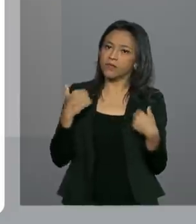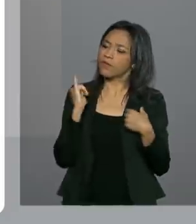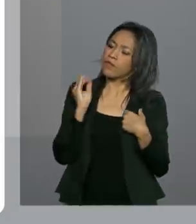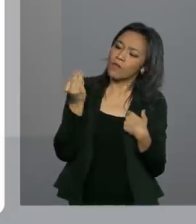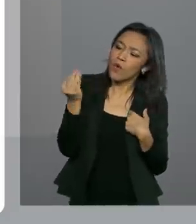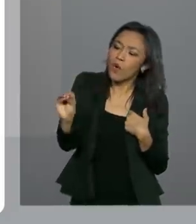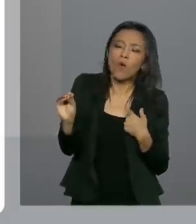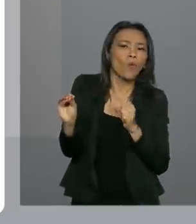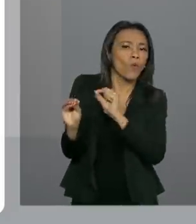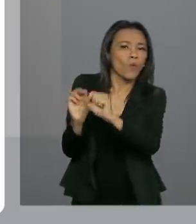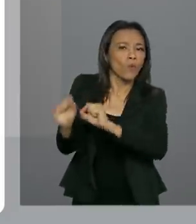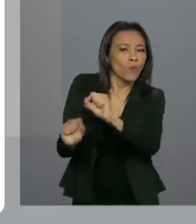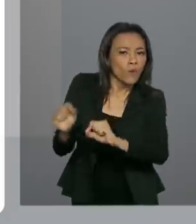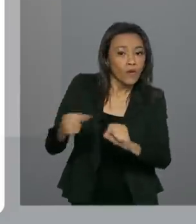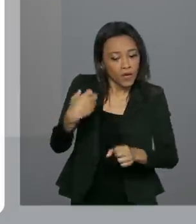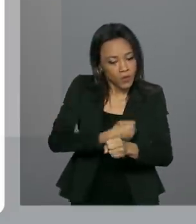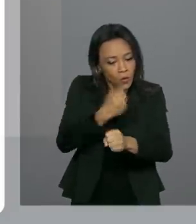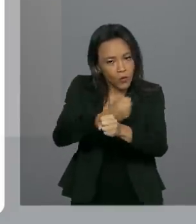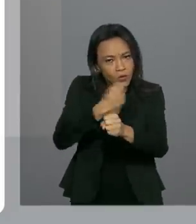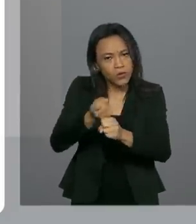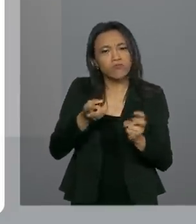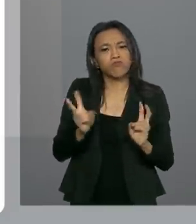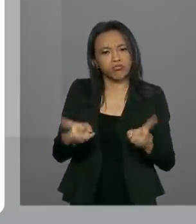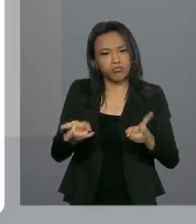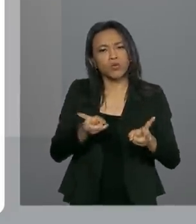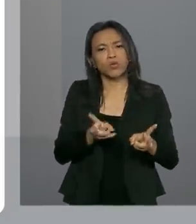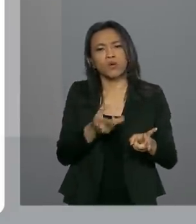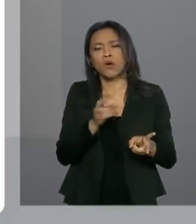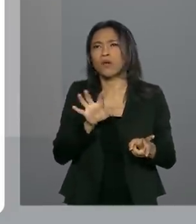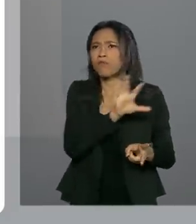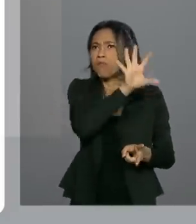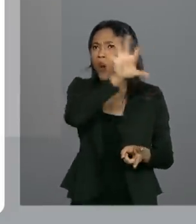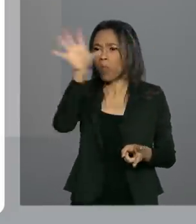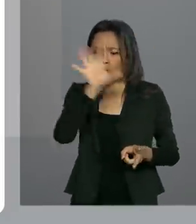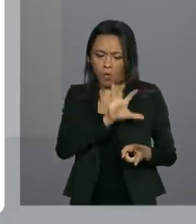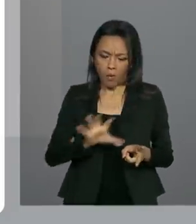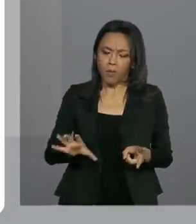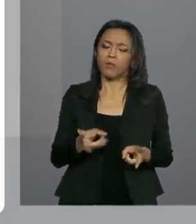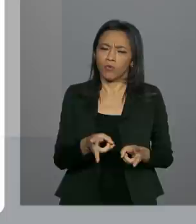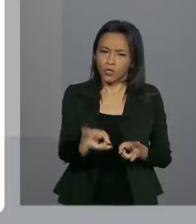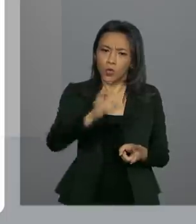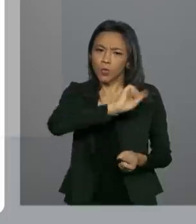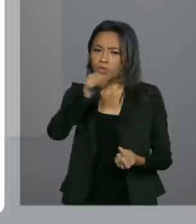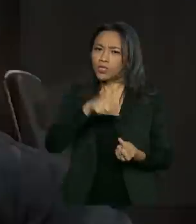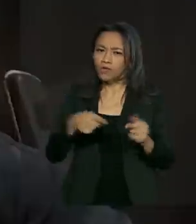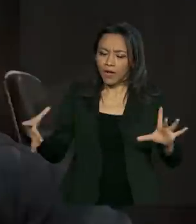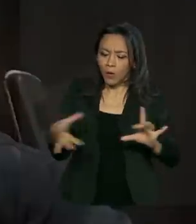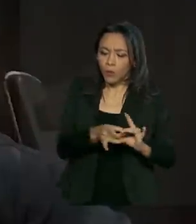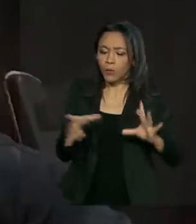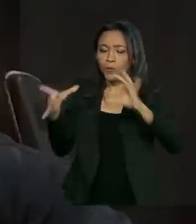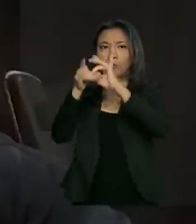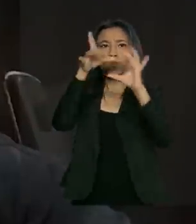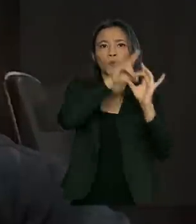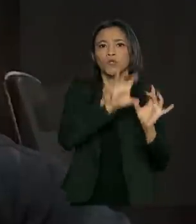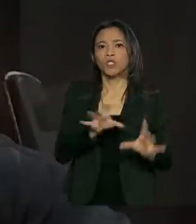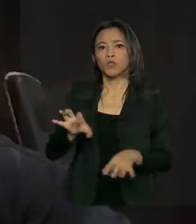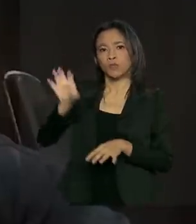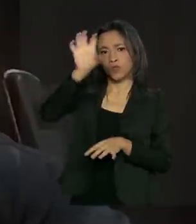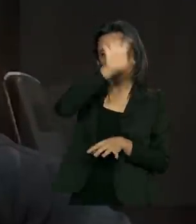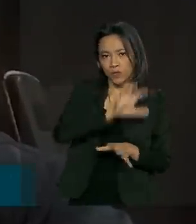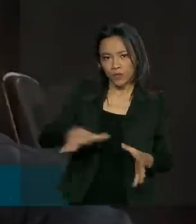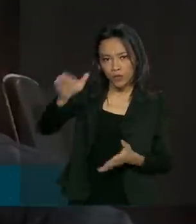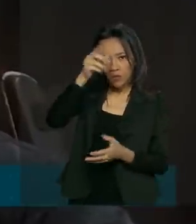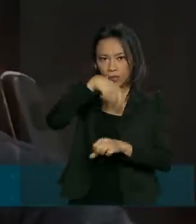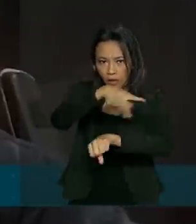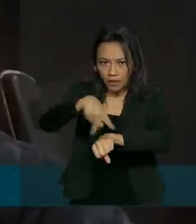destacou que as obras seguem em todas as regiões e que a missão é integrar o país. Para Aldacir, que vive nas